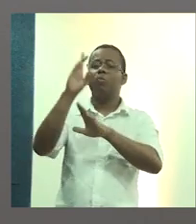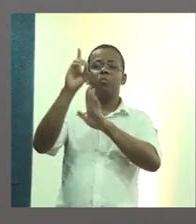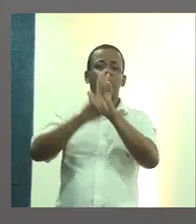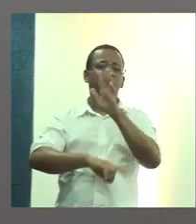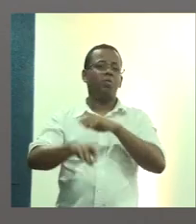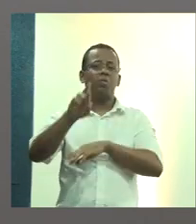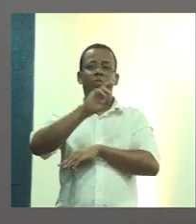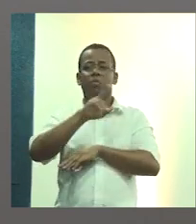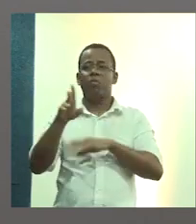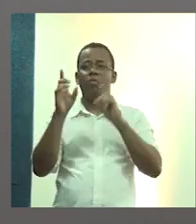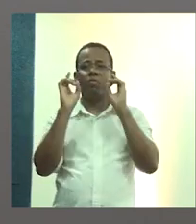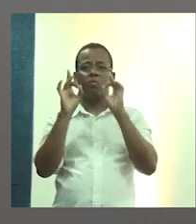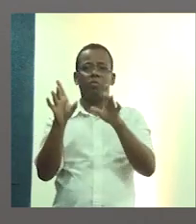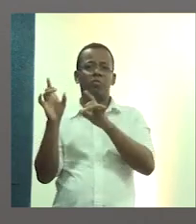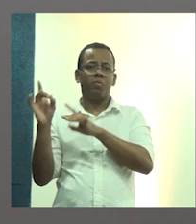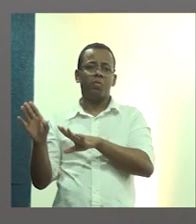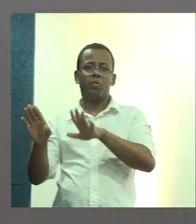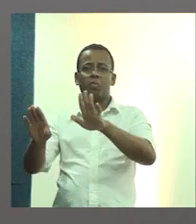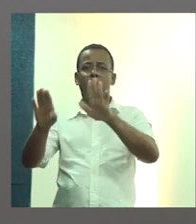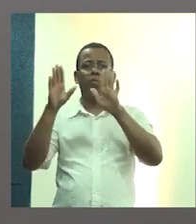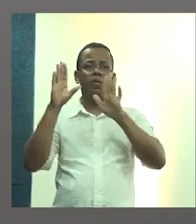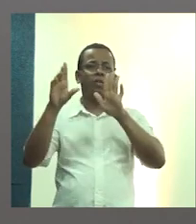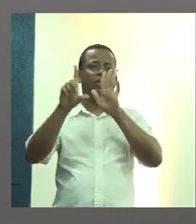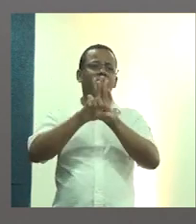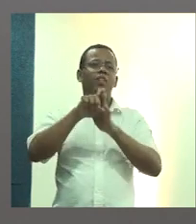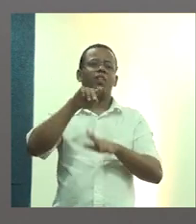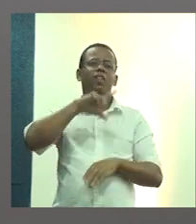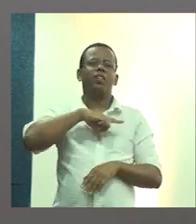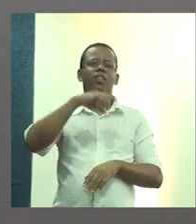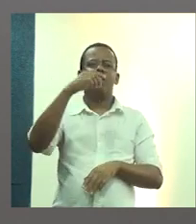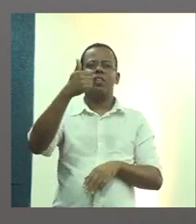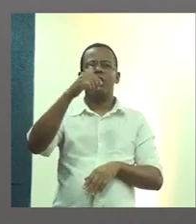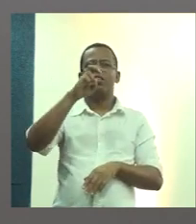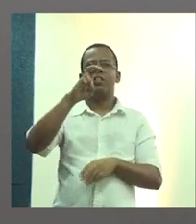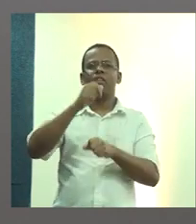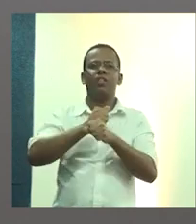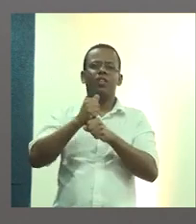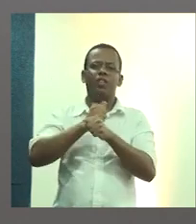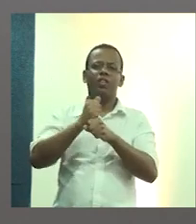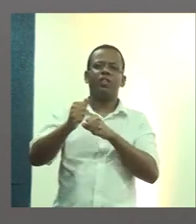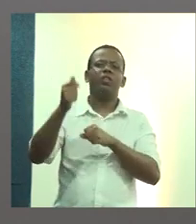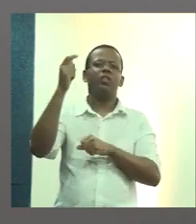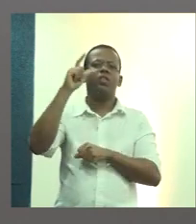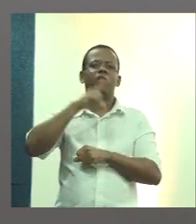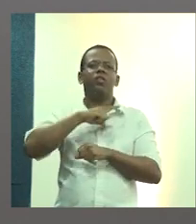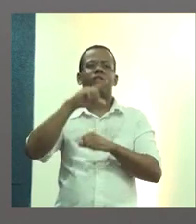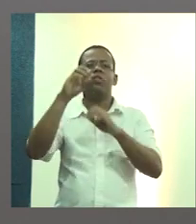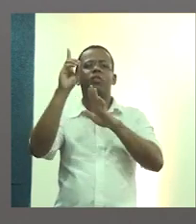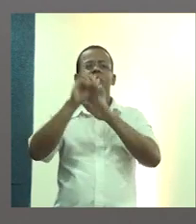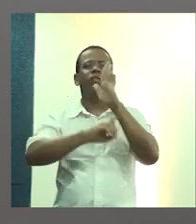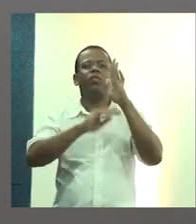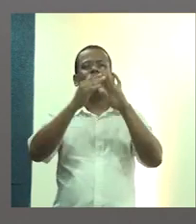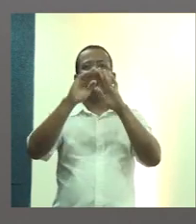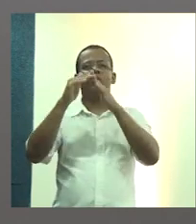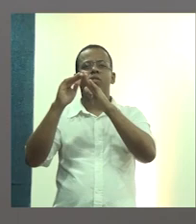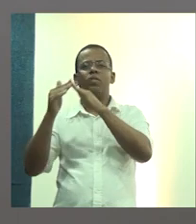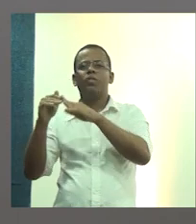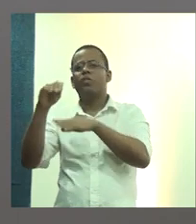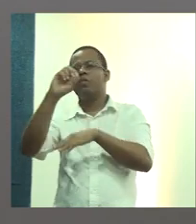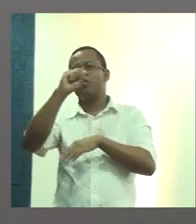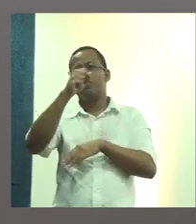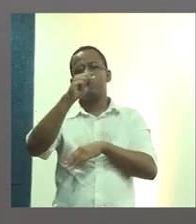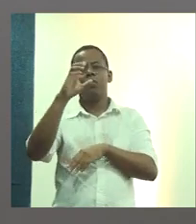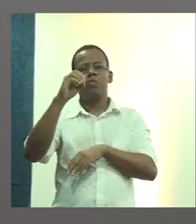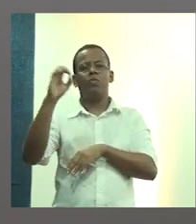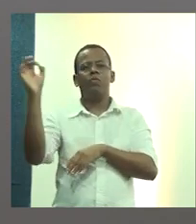mas a lei não pegou, a lei de artista em 15 anos não pegou. As melhores habitacionais consistem em 80% do problema